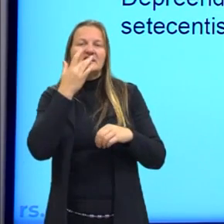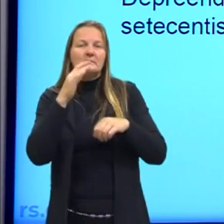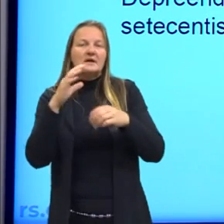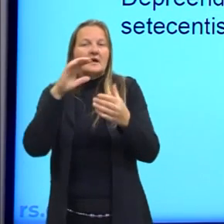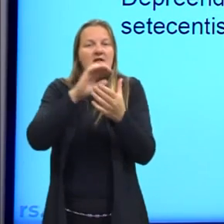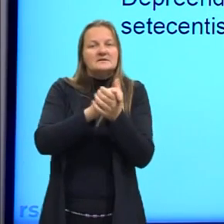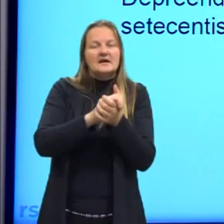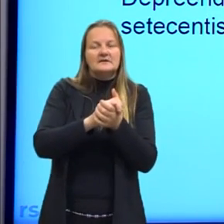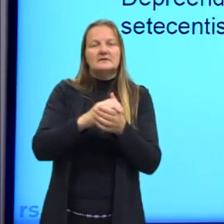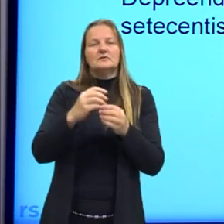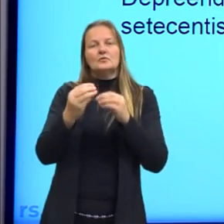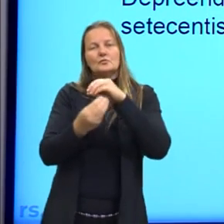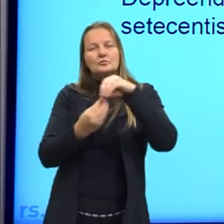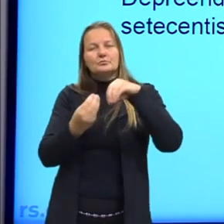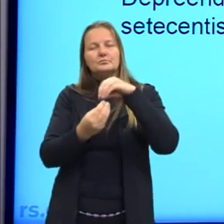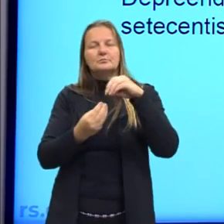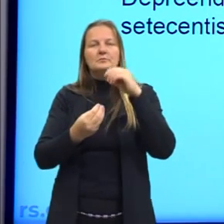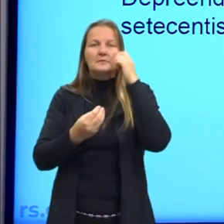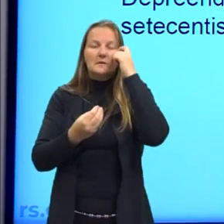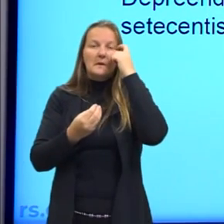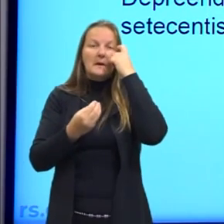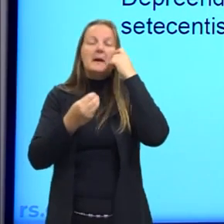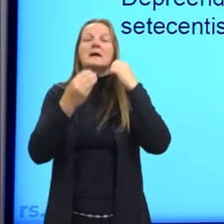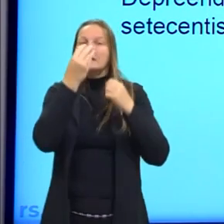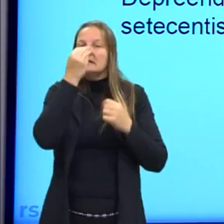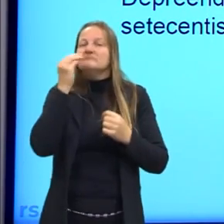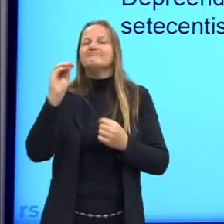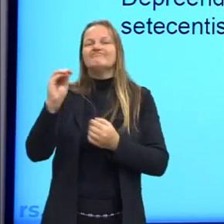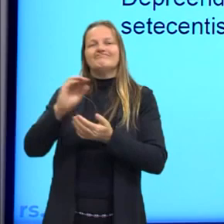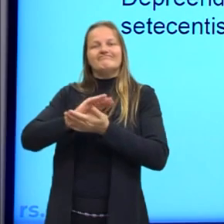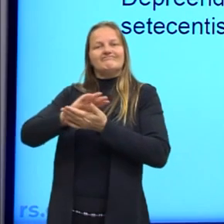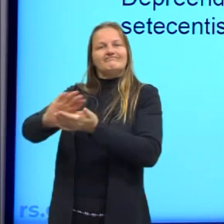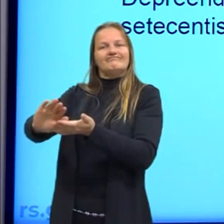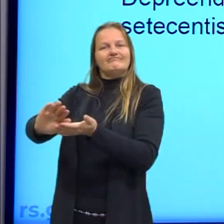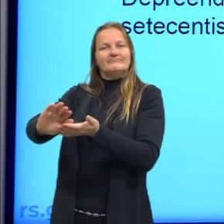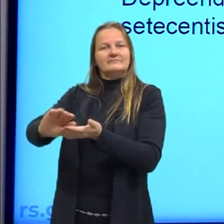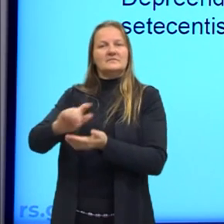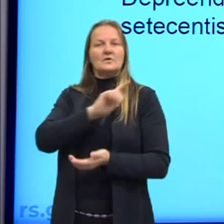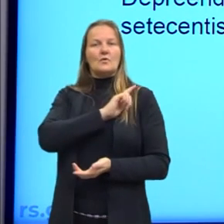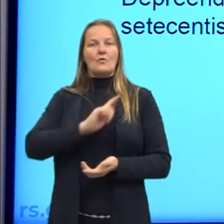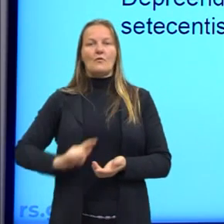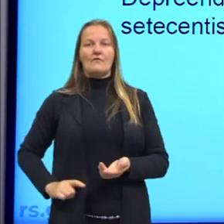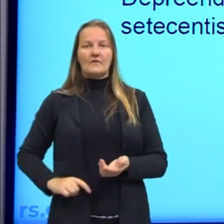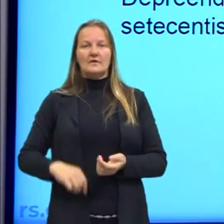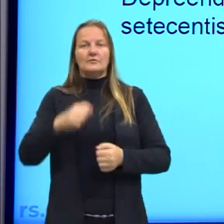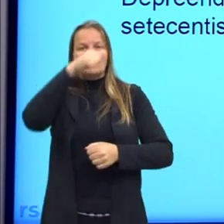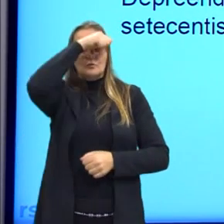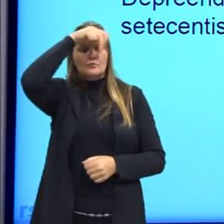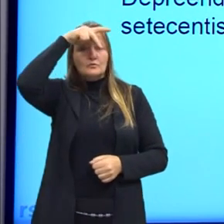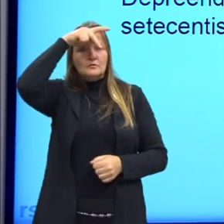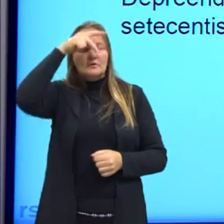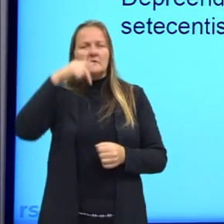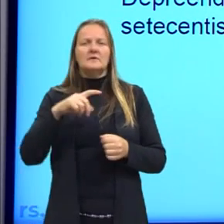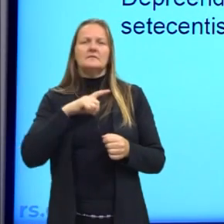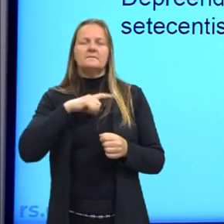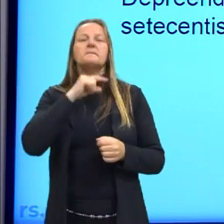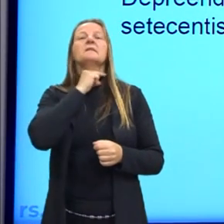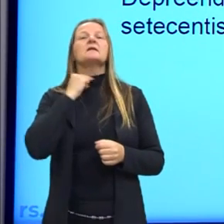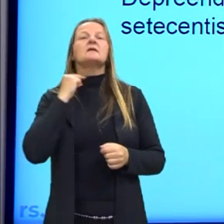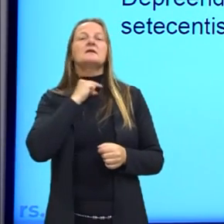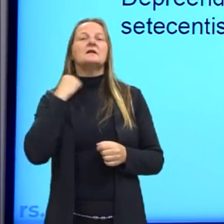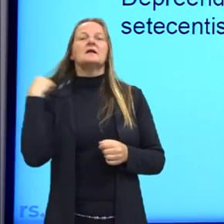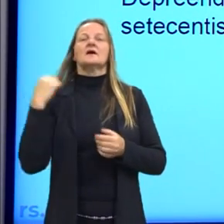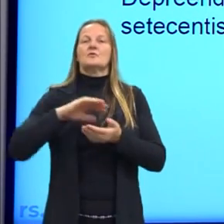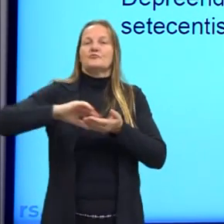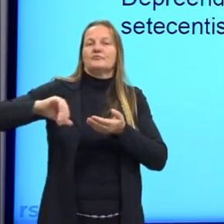casadas com elas, eram excluídas do governo municipal, das irmandades leigas, do clero, de